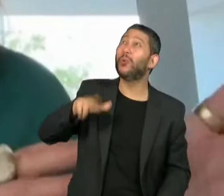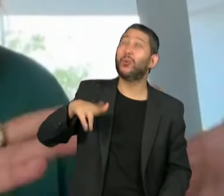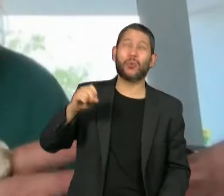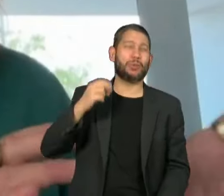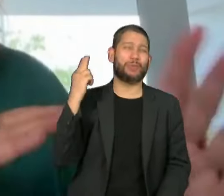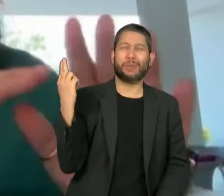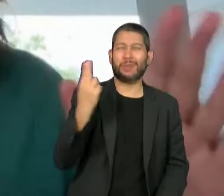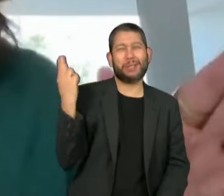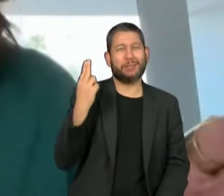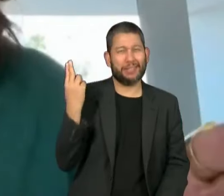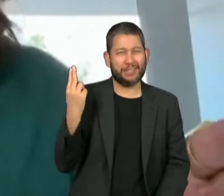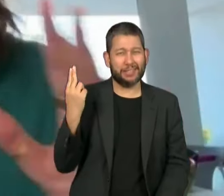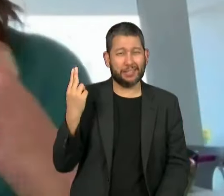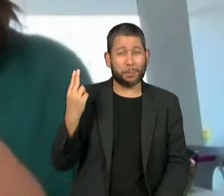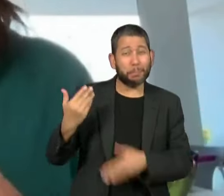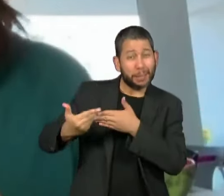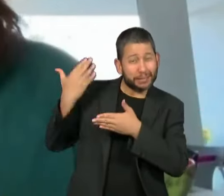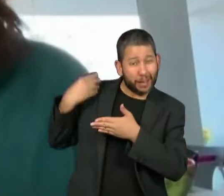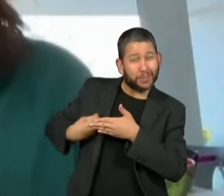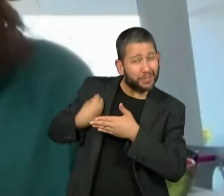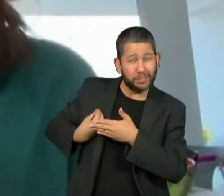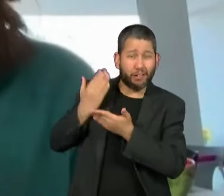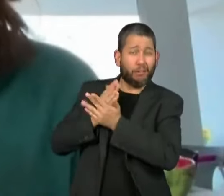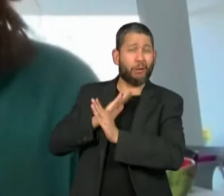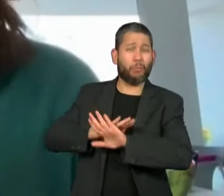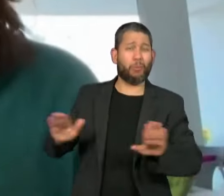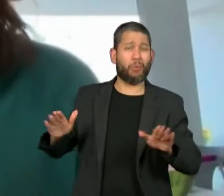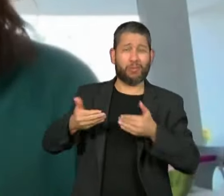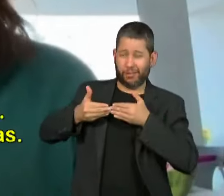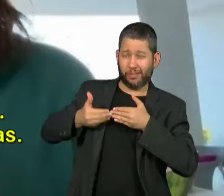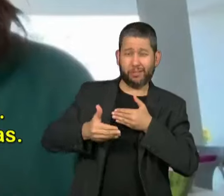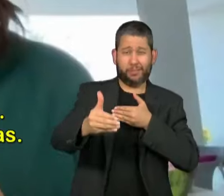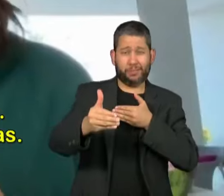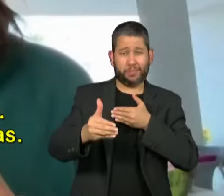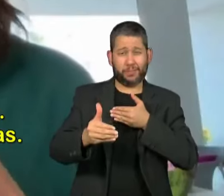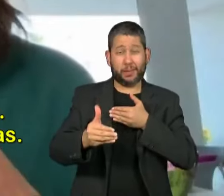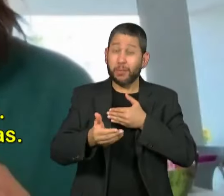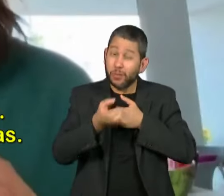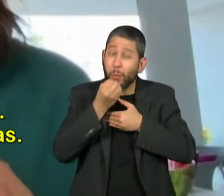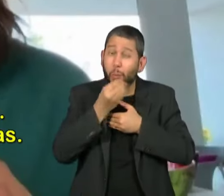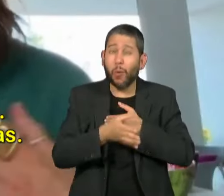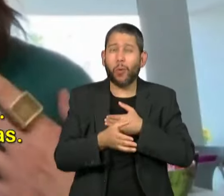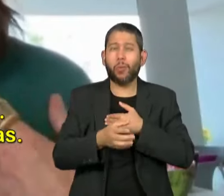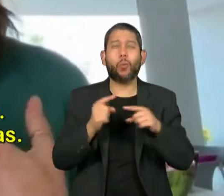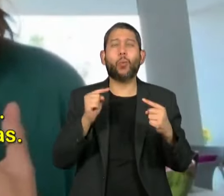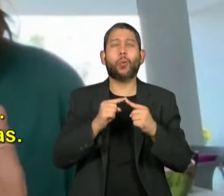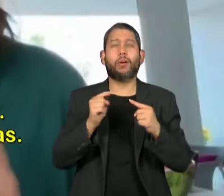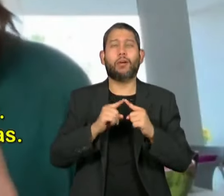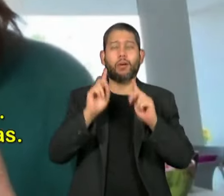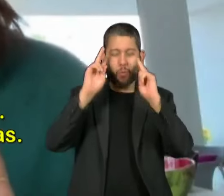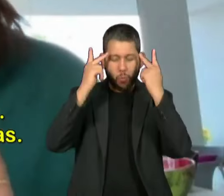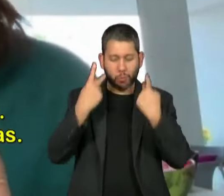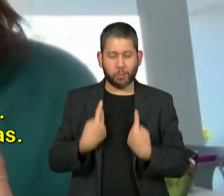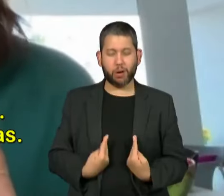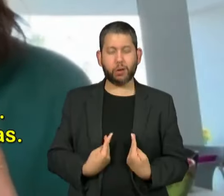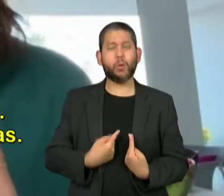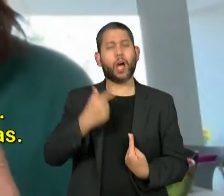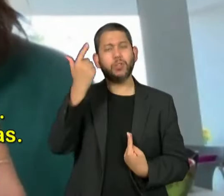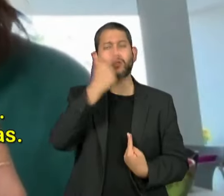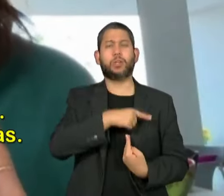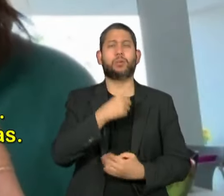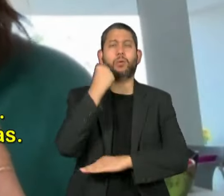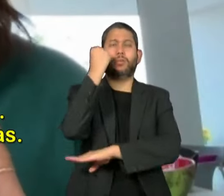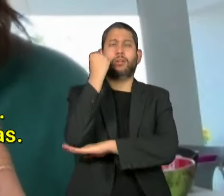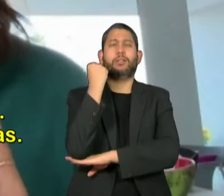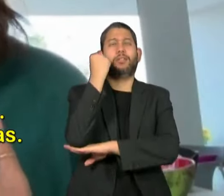Esa parte, vida se acabou. Mas, por outro lado, a parte boa é que o ser humano é tão tenaz, somos mais